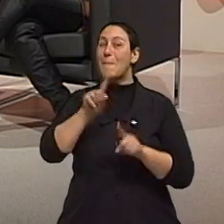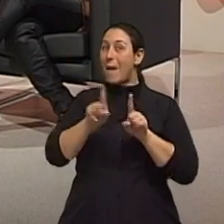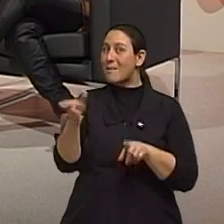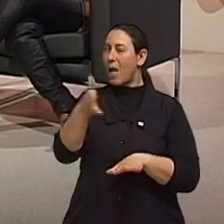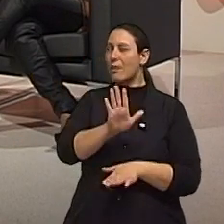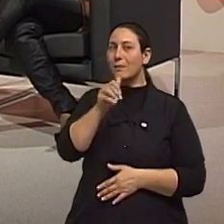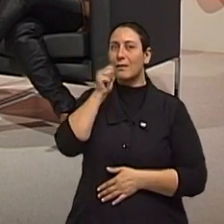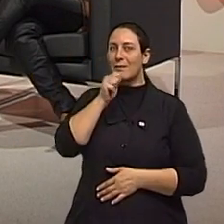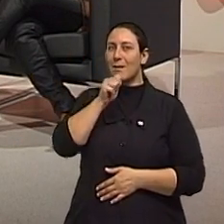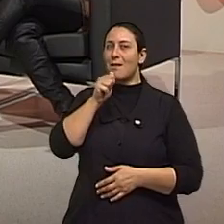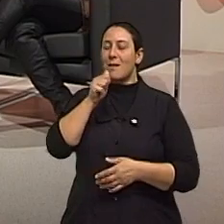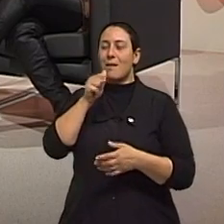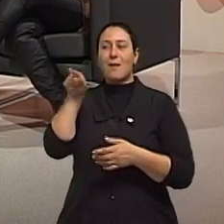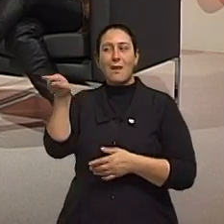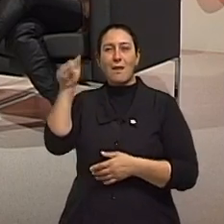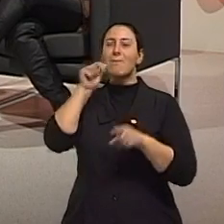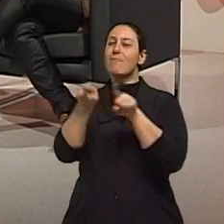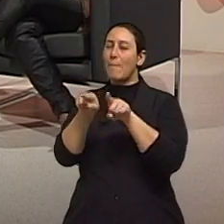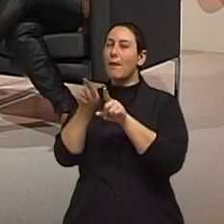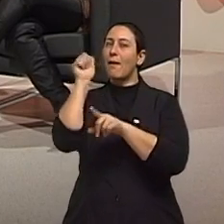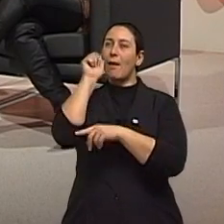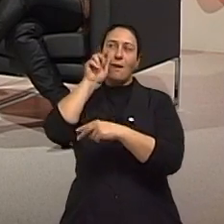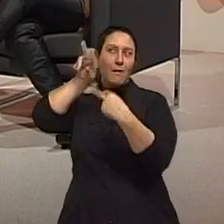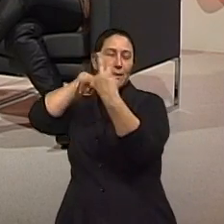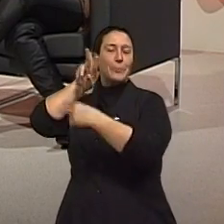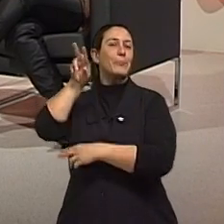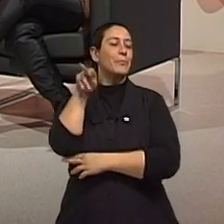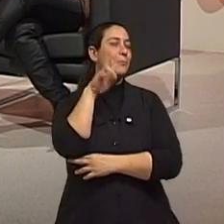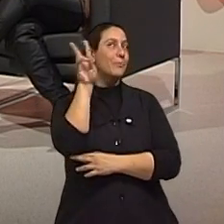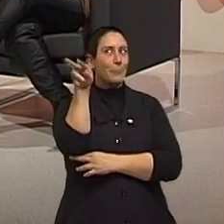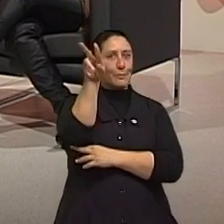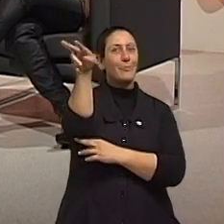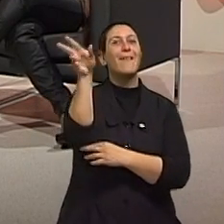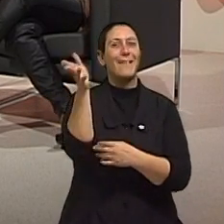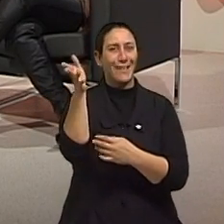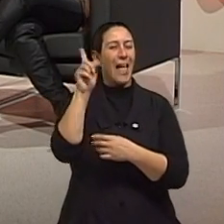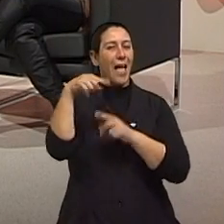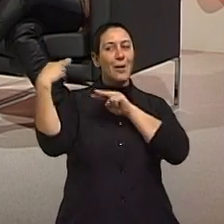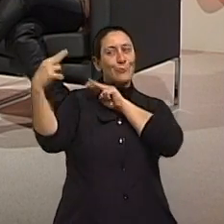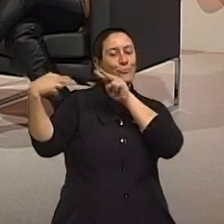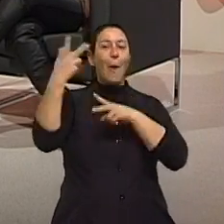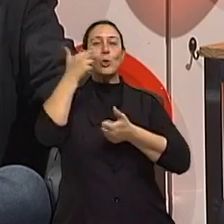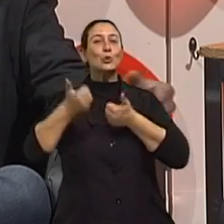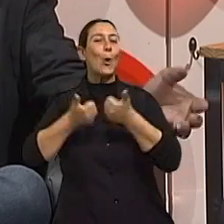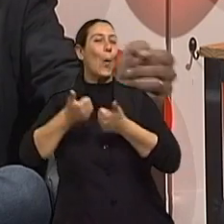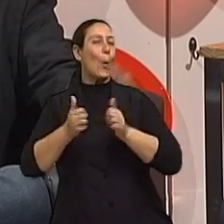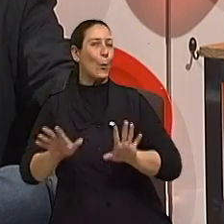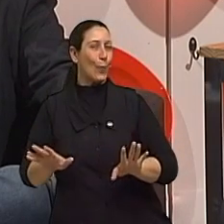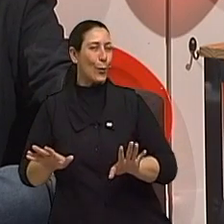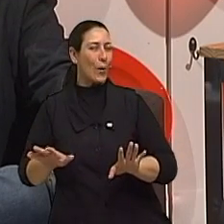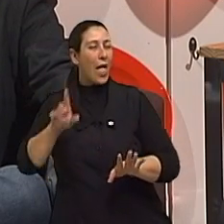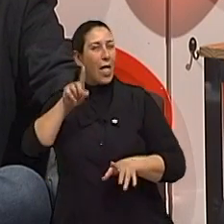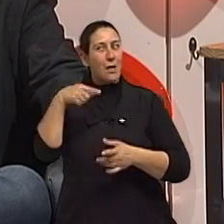mas eu também alimento. Ah, Eu também invisto. Isso é o jogo a dois. Isso é o jogo. Isso é a